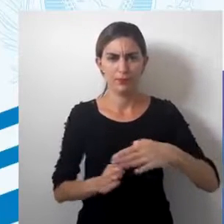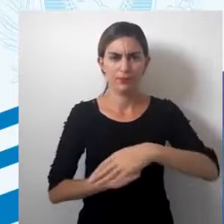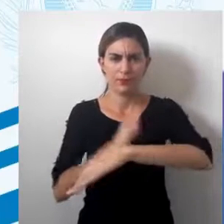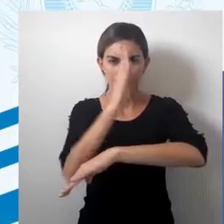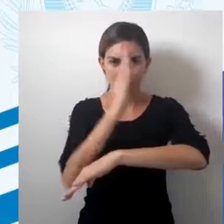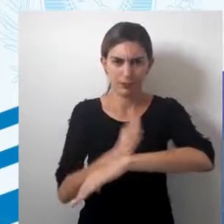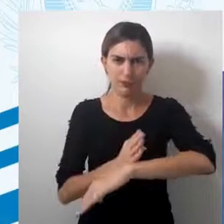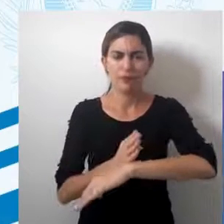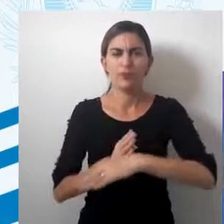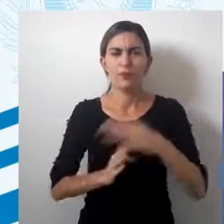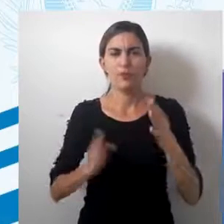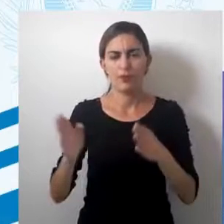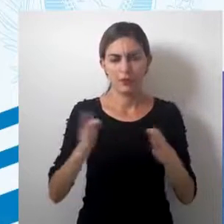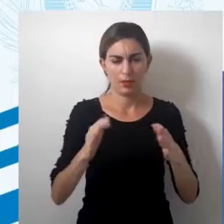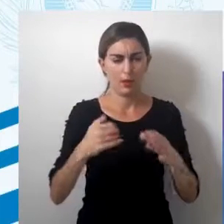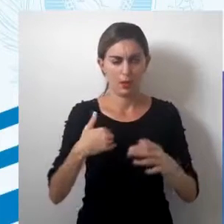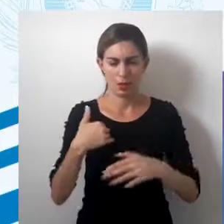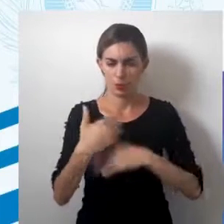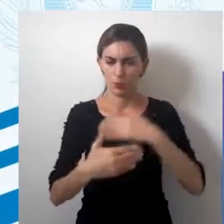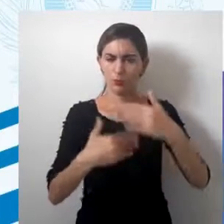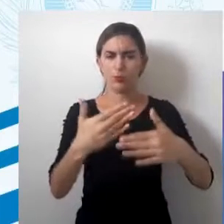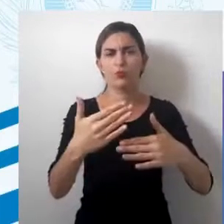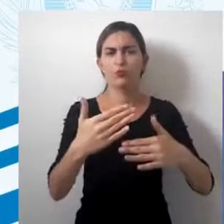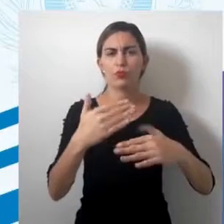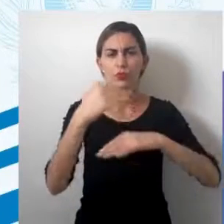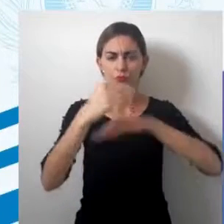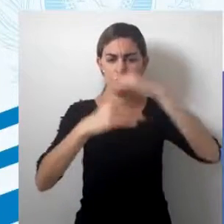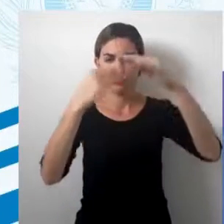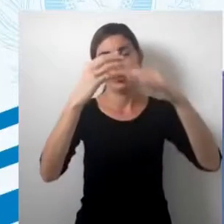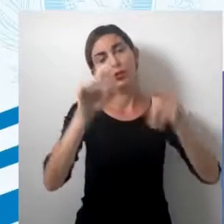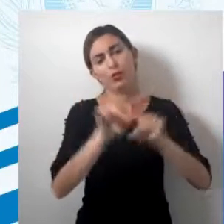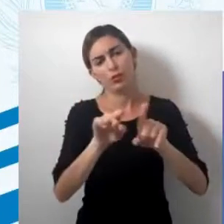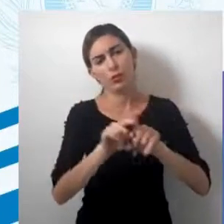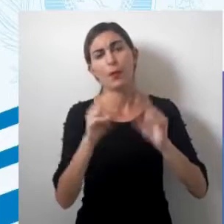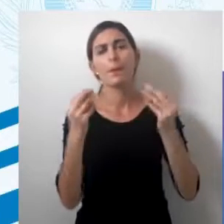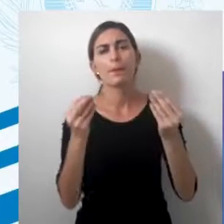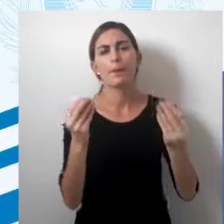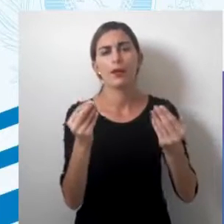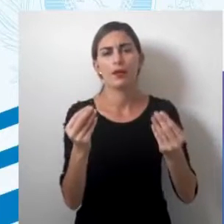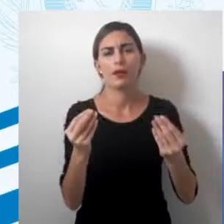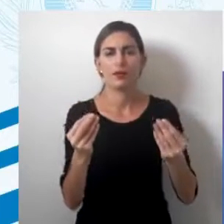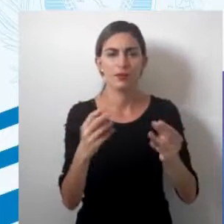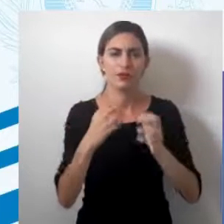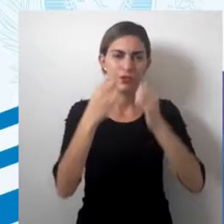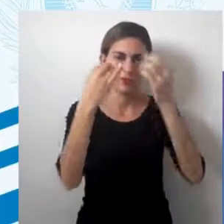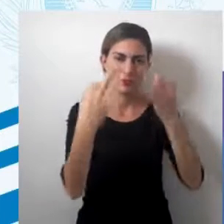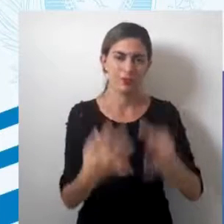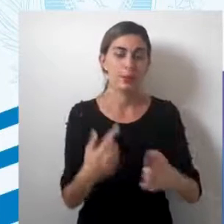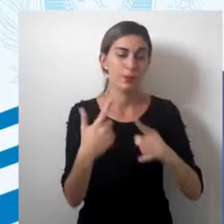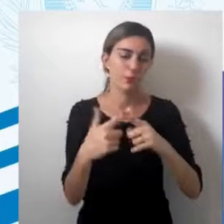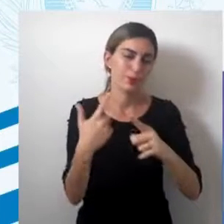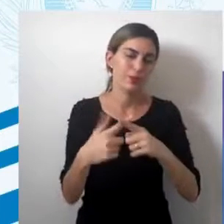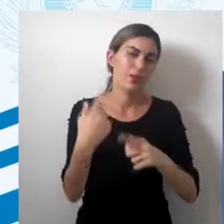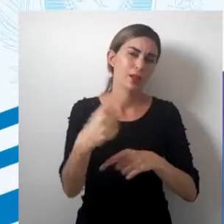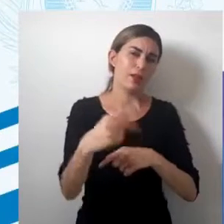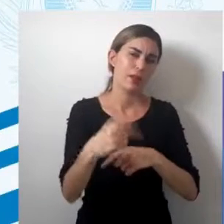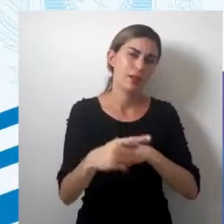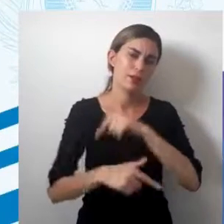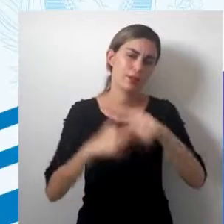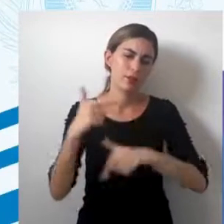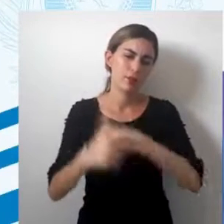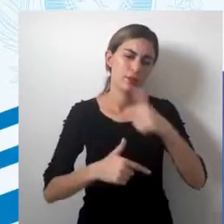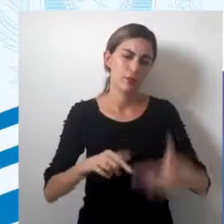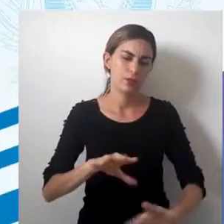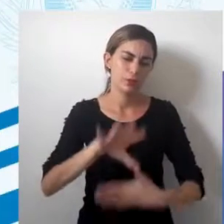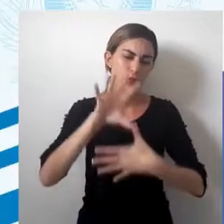que ela tanto evolui como ela já diz para que vem. Por quê? Porque ela se